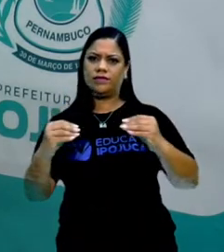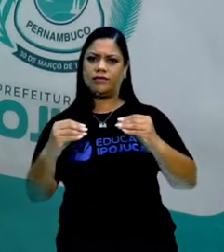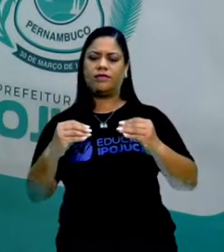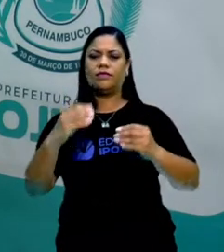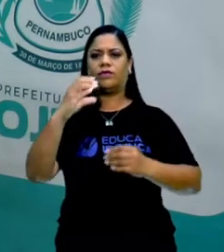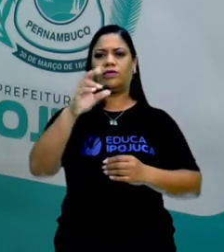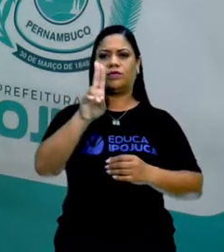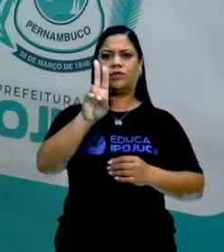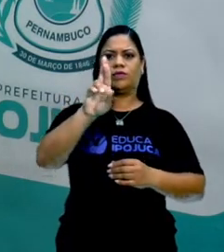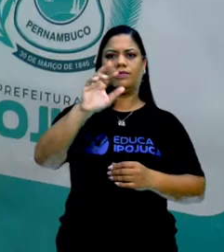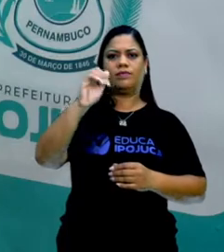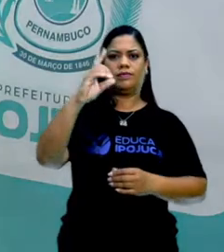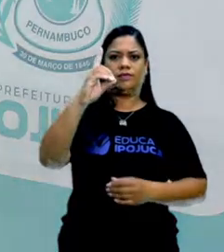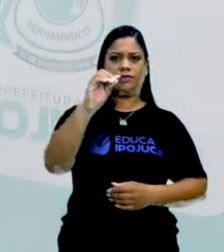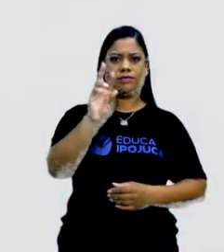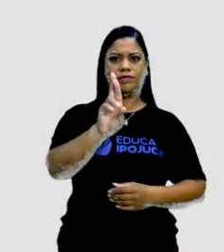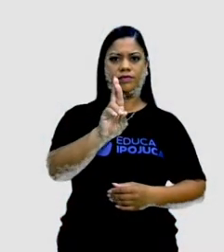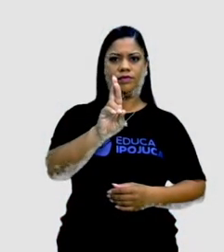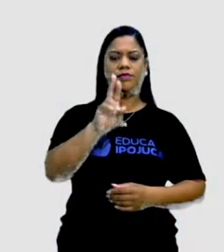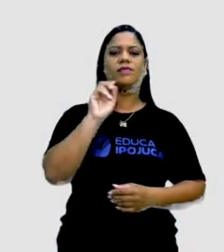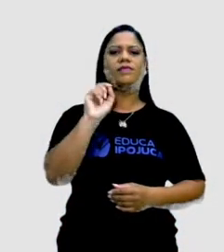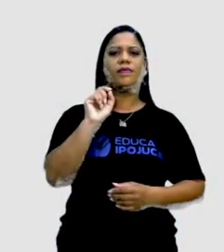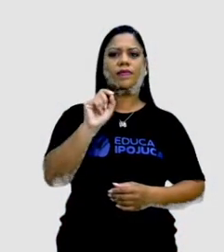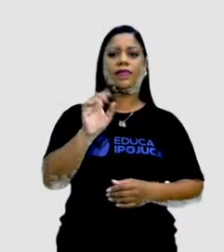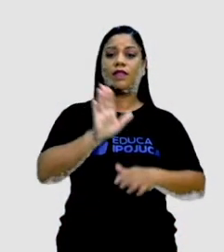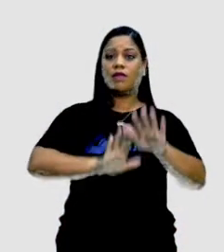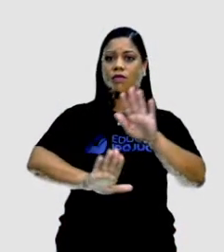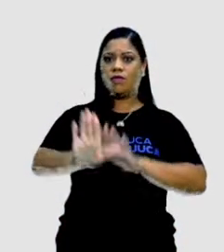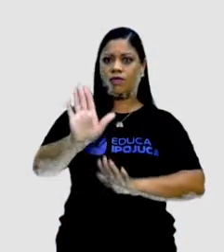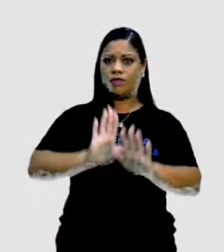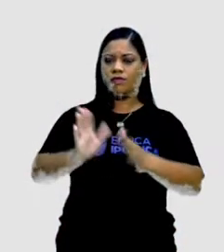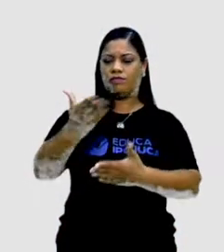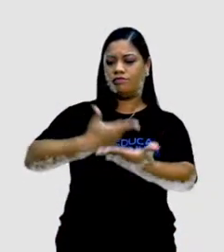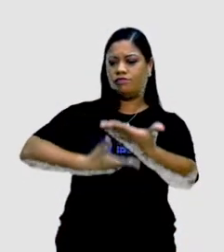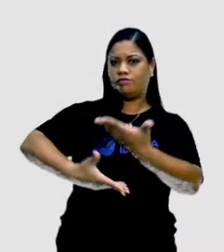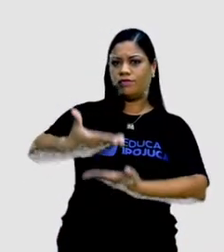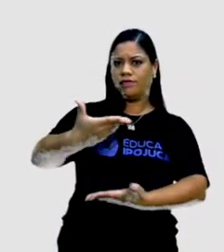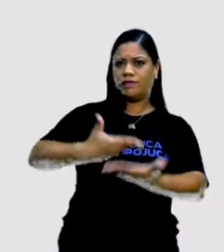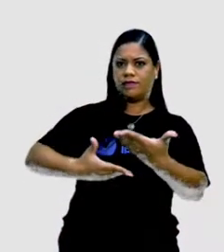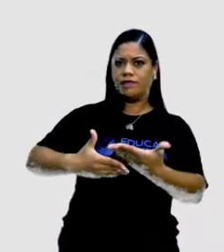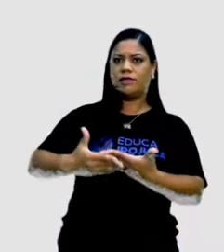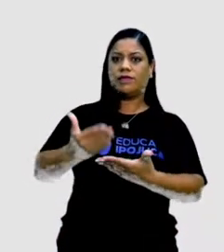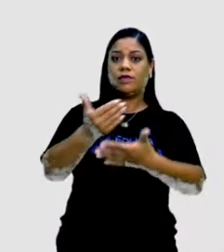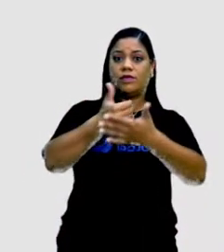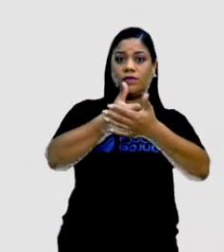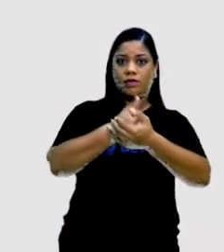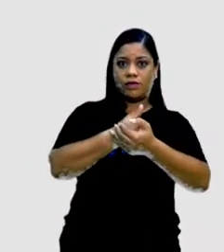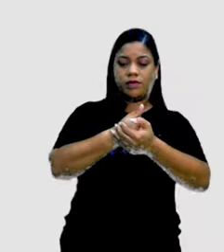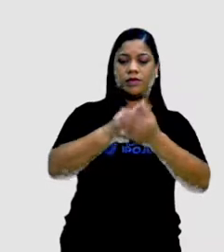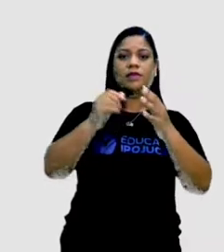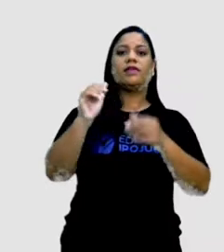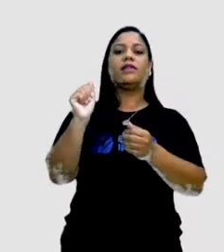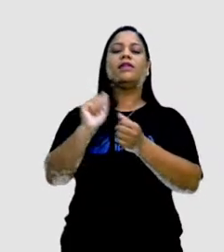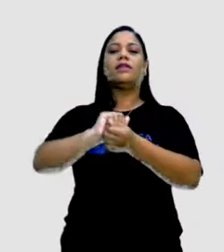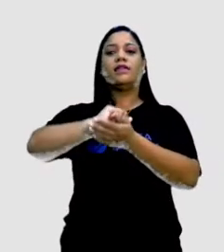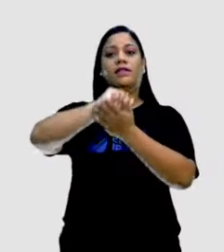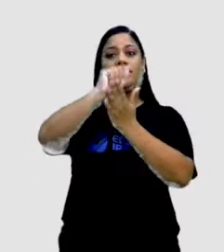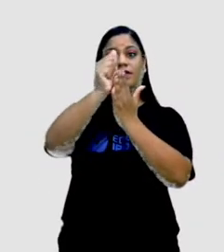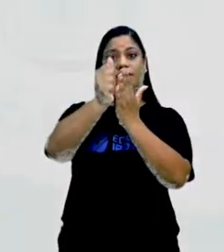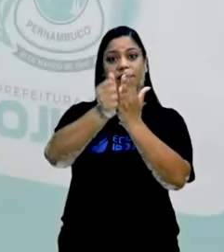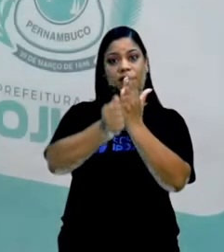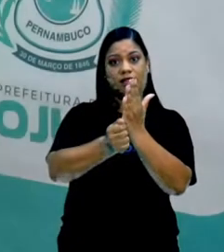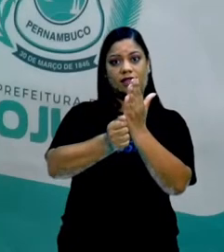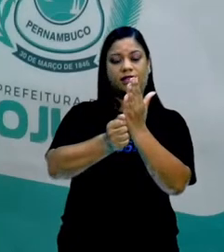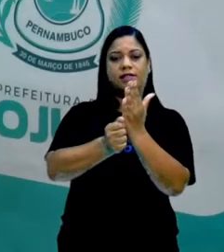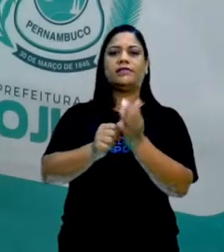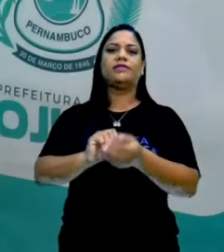é curadoria? Curador é aquele que cuida de algo, um guardião, curador de arte. Neste caso, não é